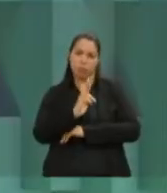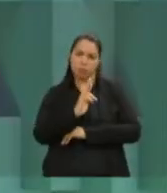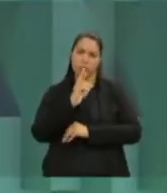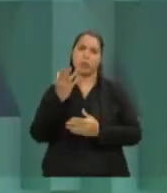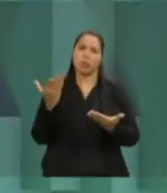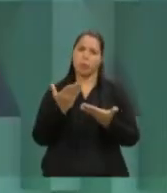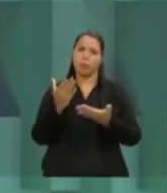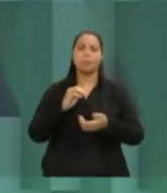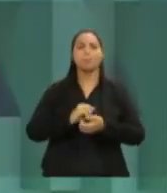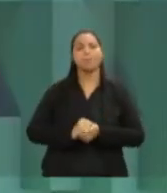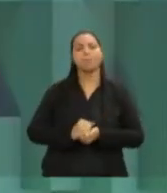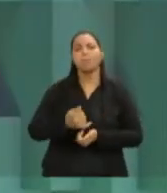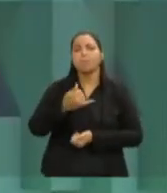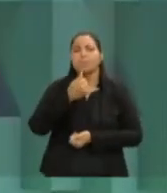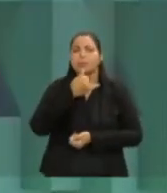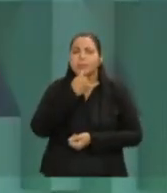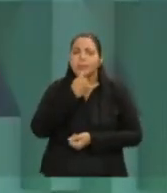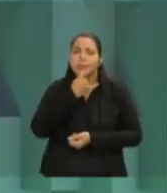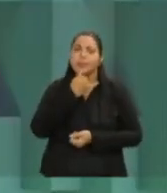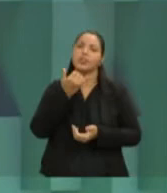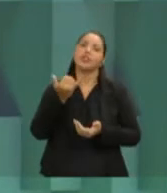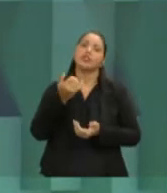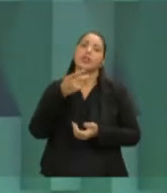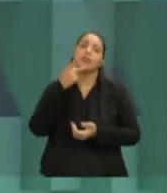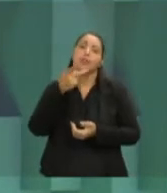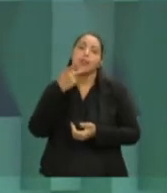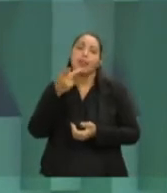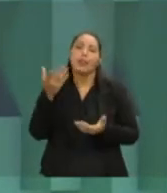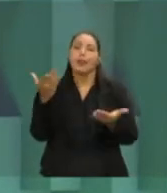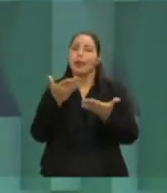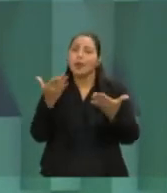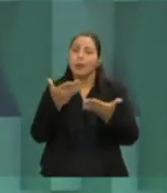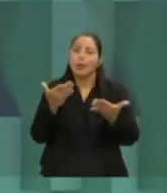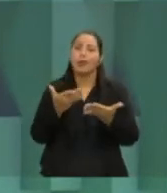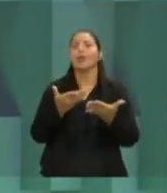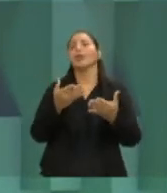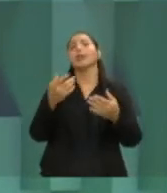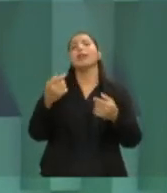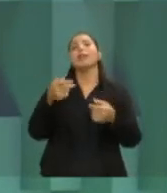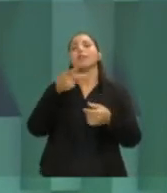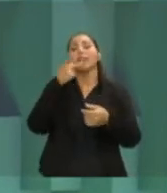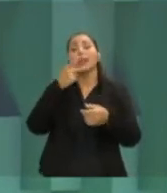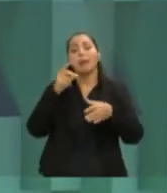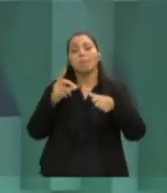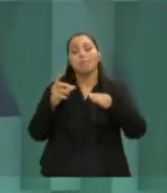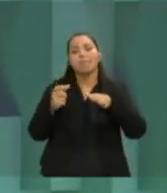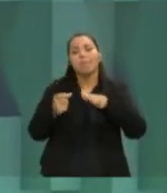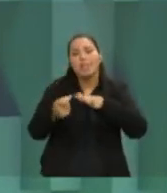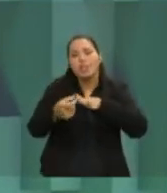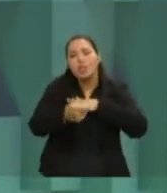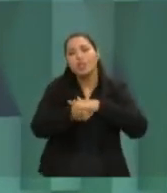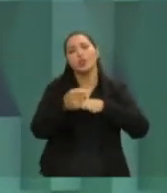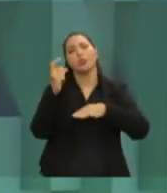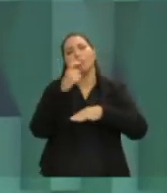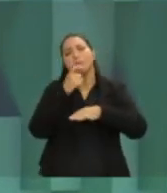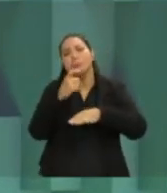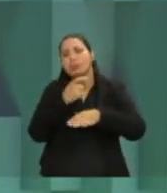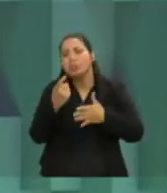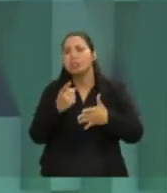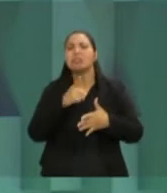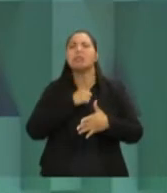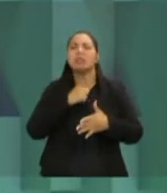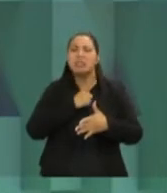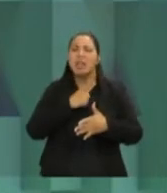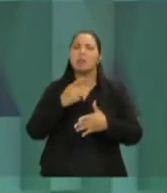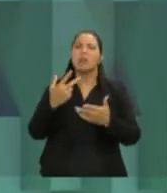Olha, eu, lamentavelmente, vou gastar o meu tempo para desmentir uma inverdade. Hoje foi o dia das fake news. Nós ganhamos todas as ações na Justiça,